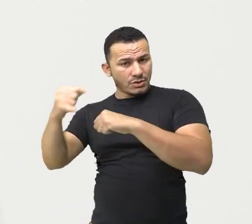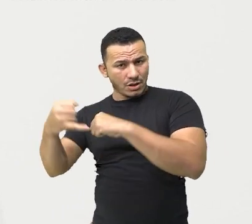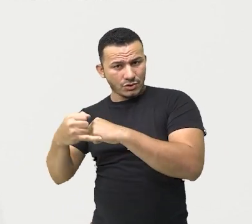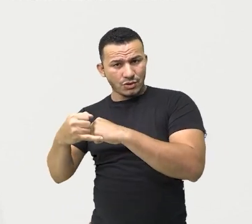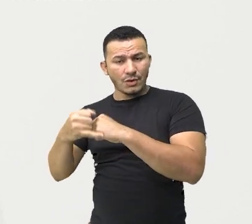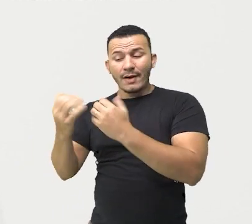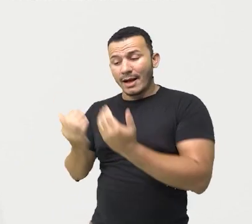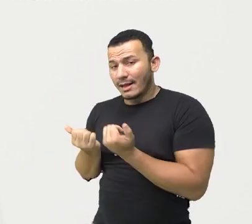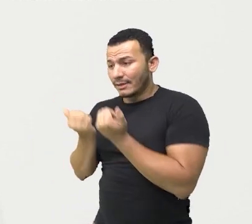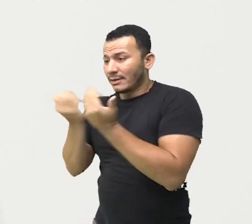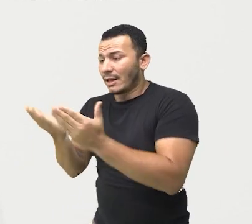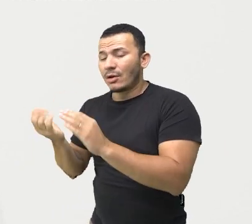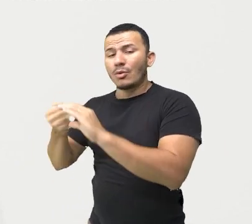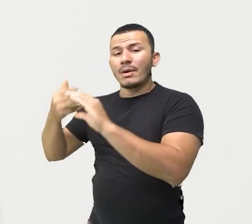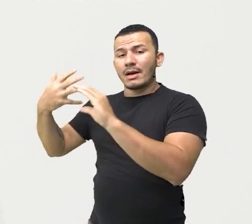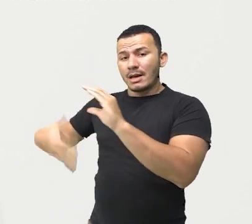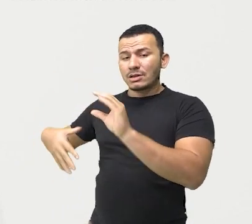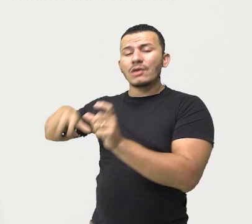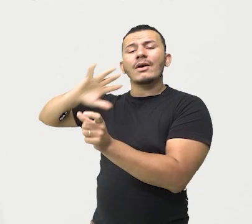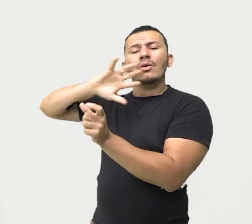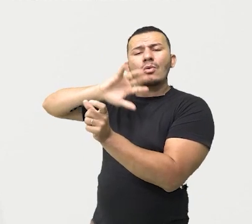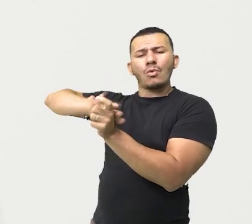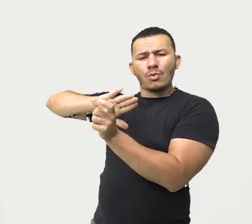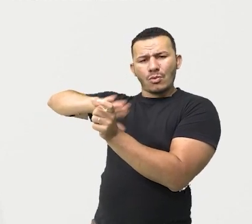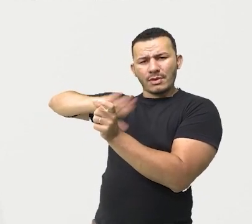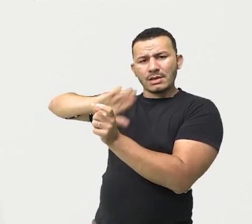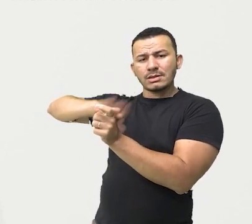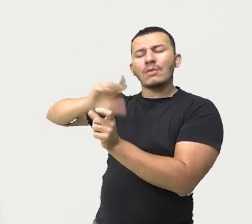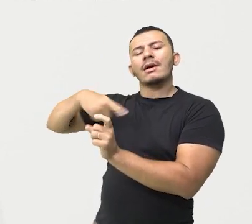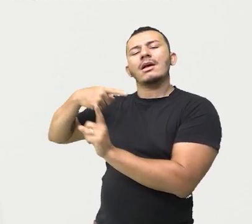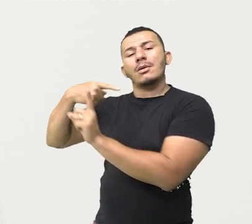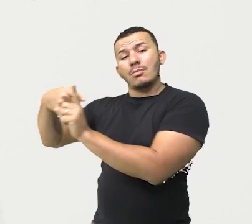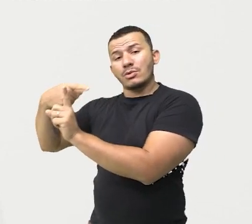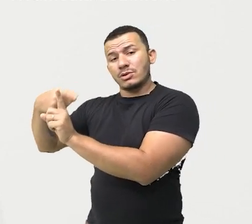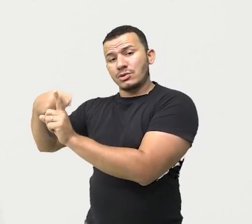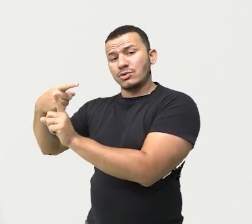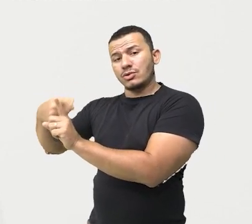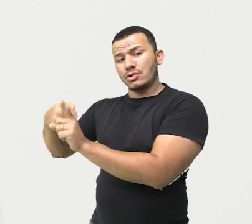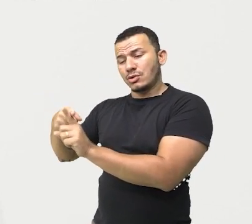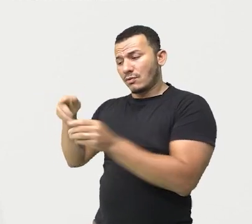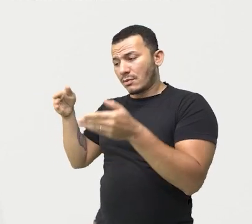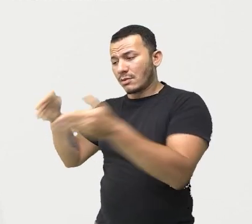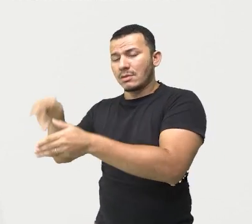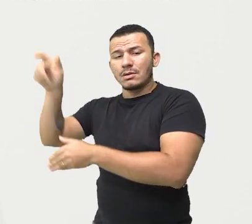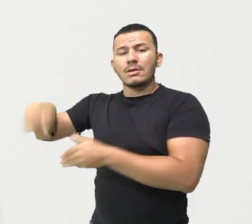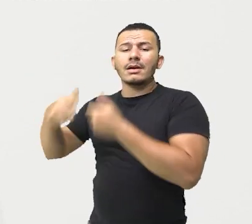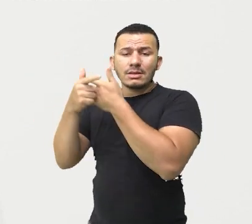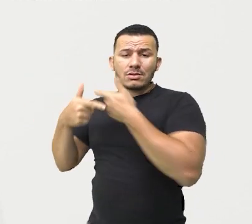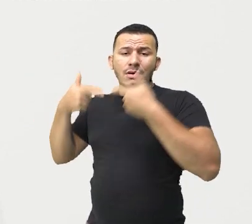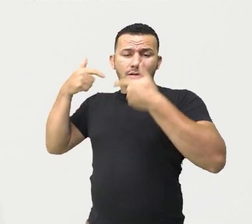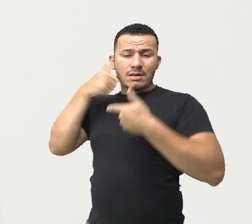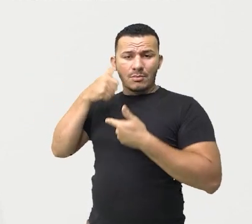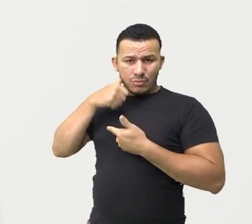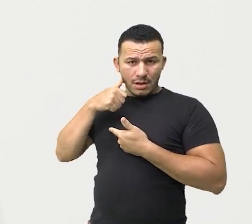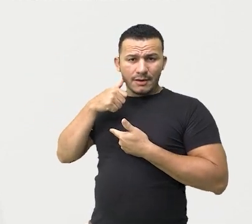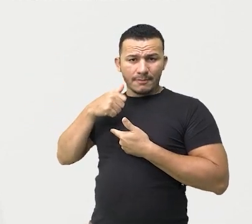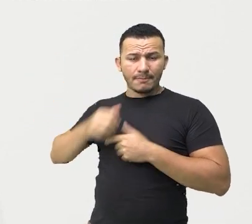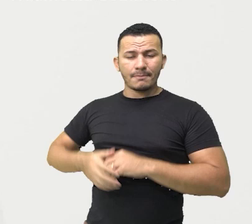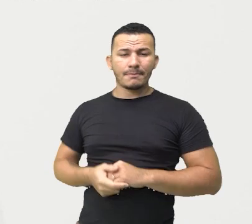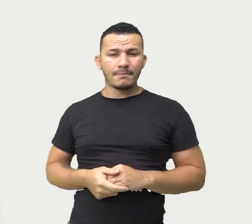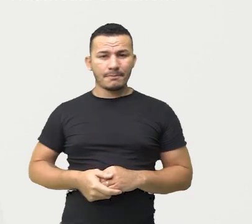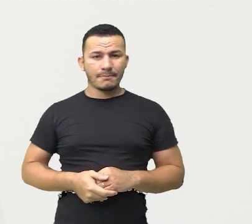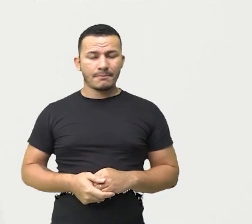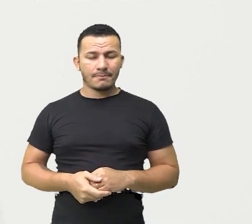atribui uma conotação positiva para o sorriso de Iracema e para a própria